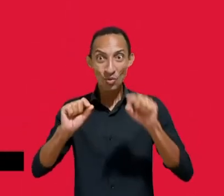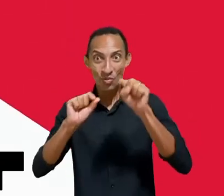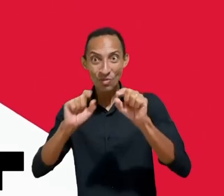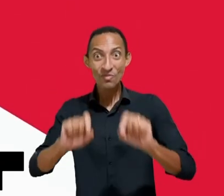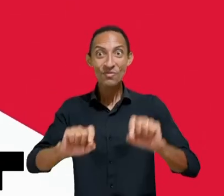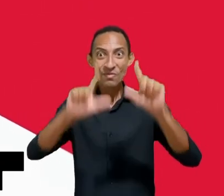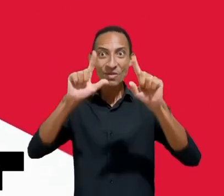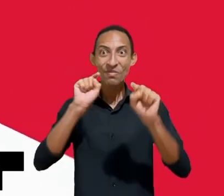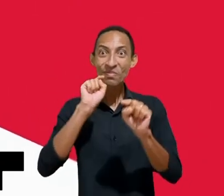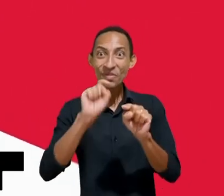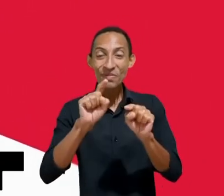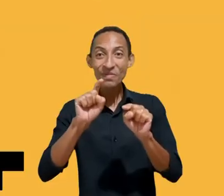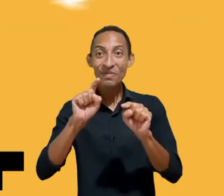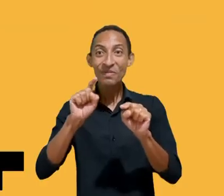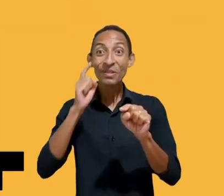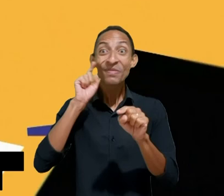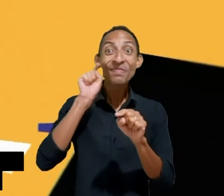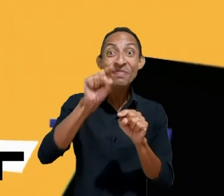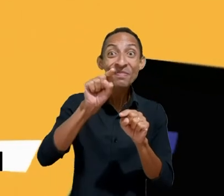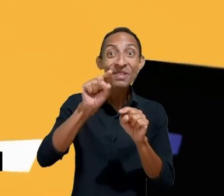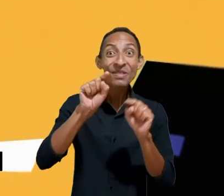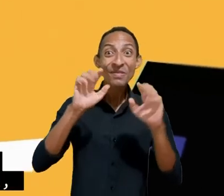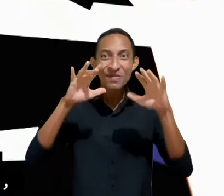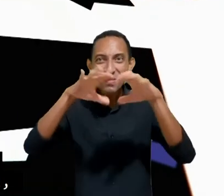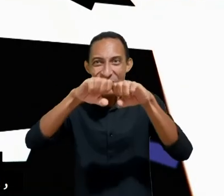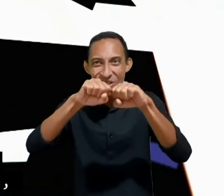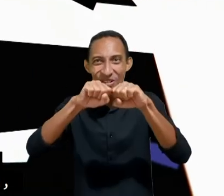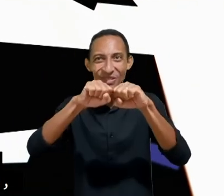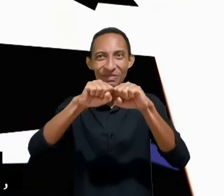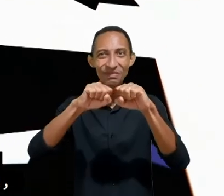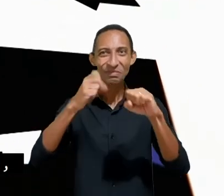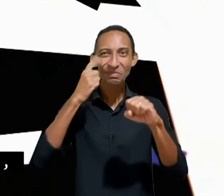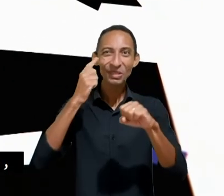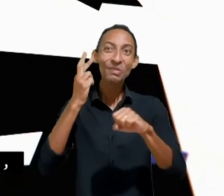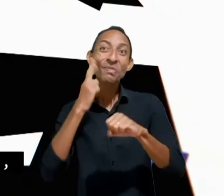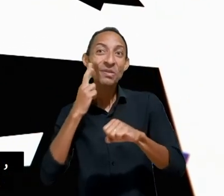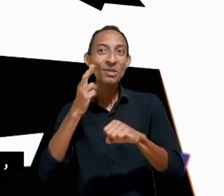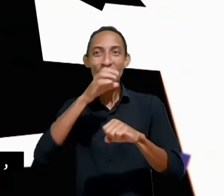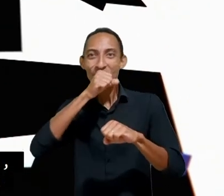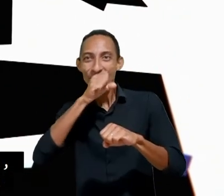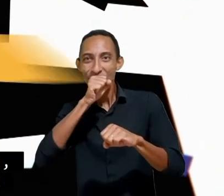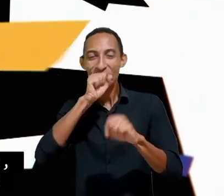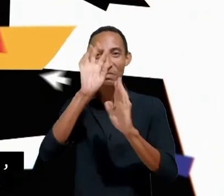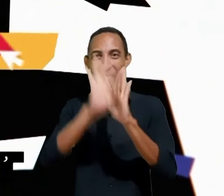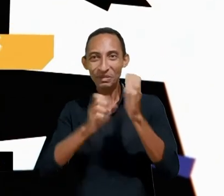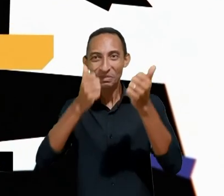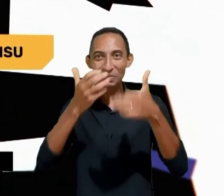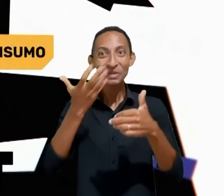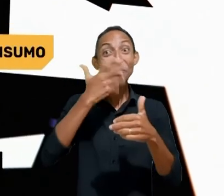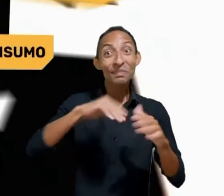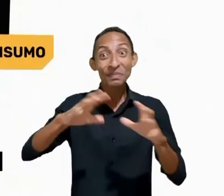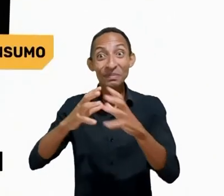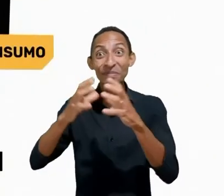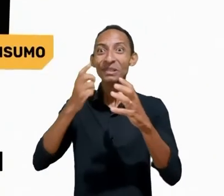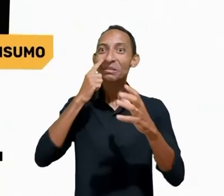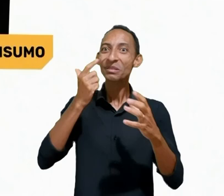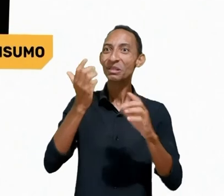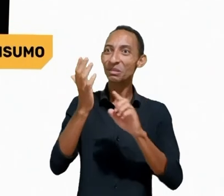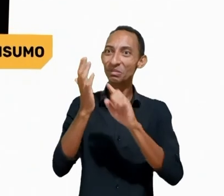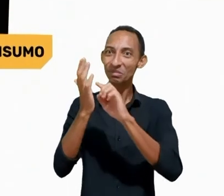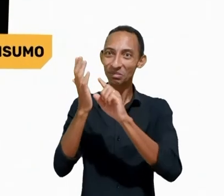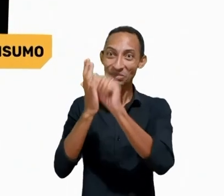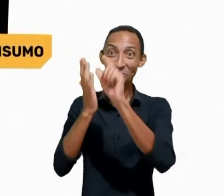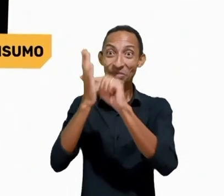ao centro em letras brancas sobre fundo preto rosa e laranja o texto as infâncias na era da convergência digital quarto fórum internacional